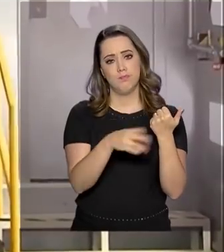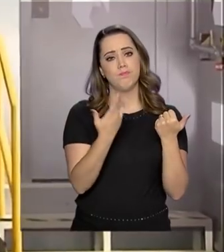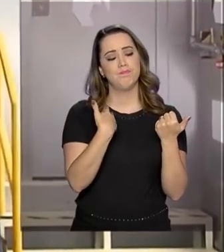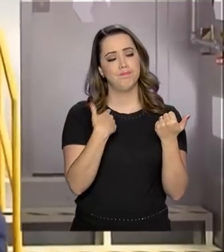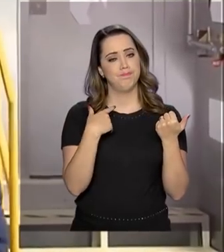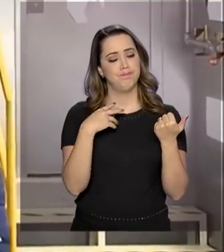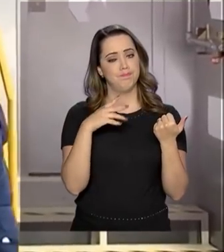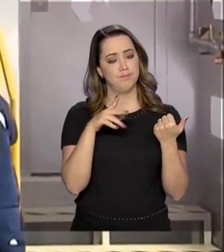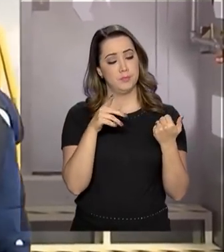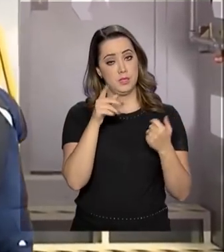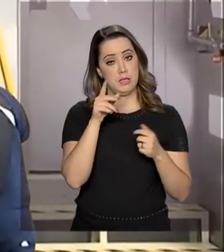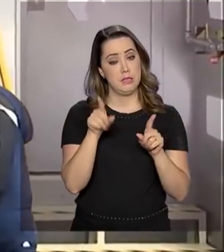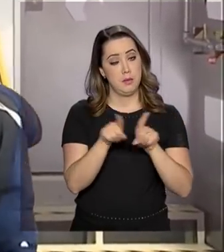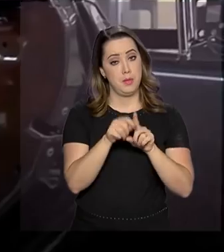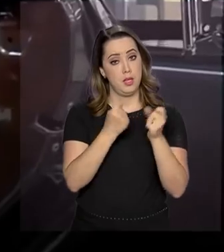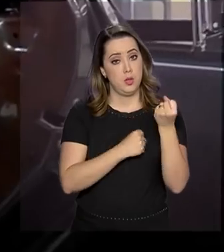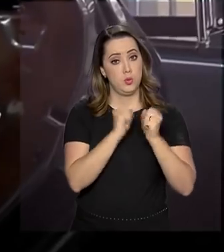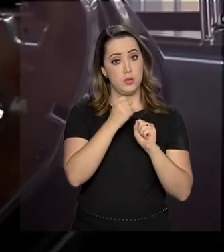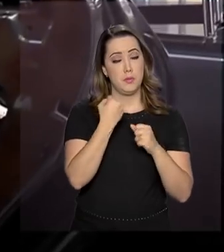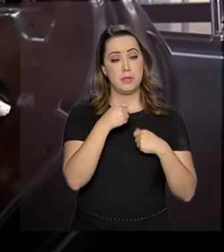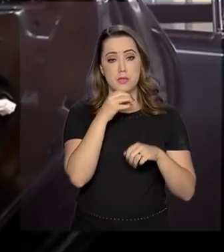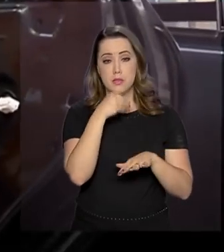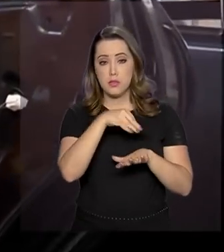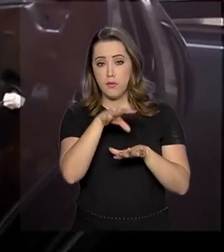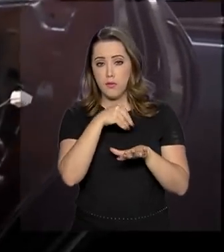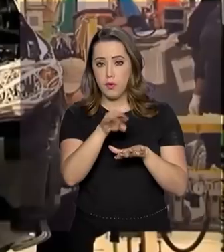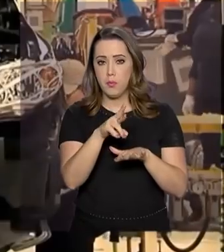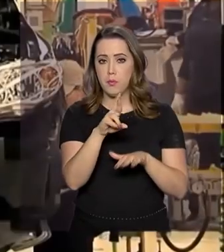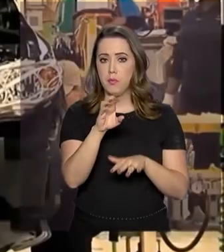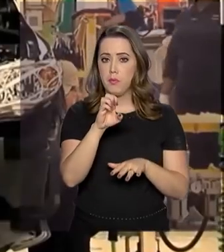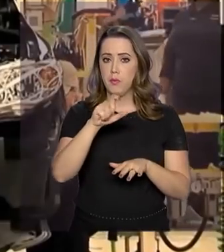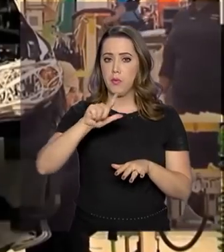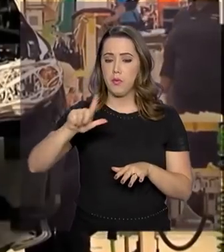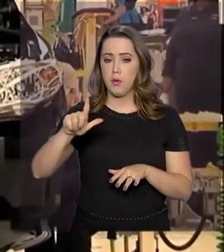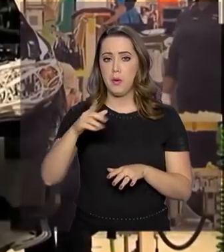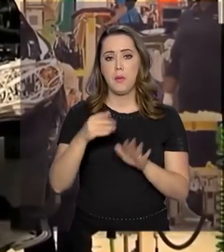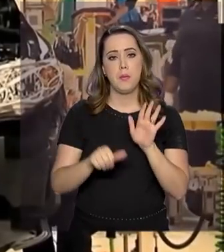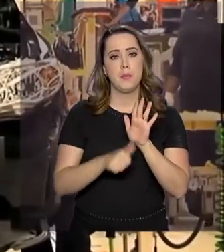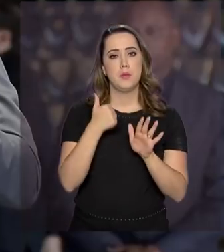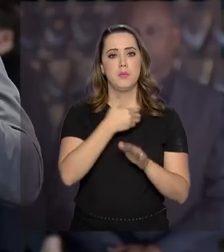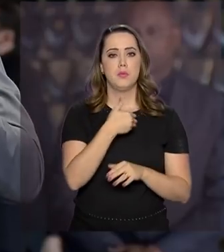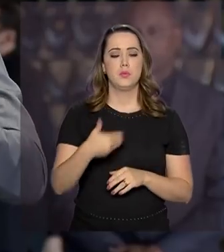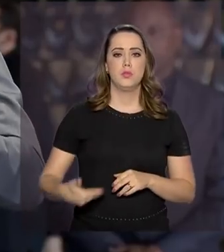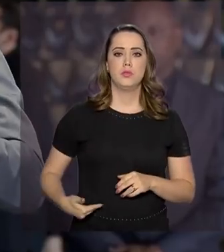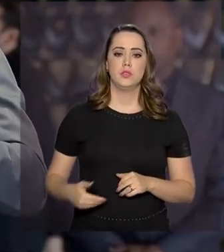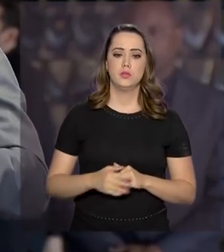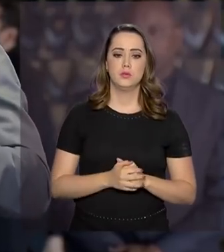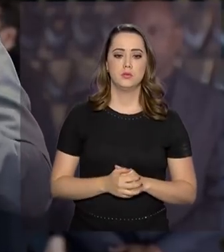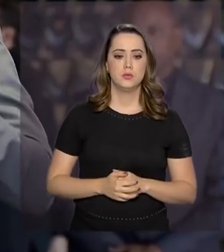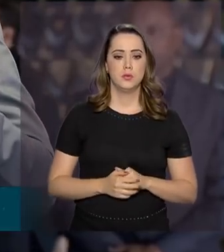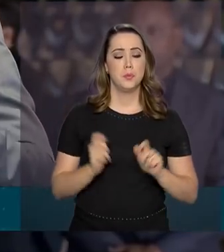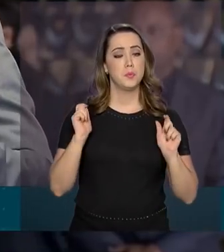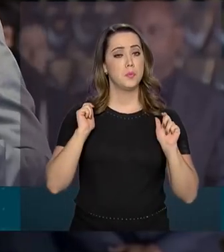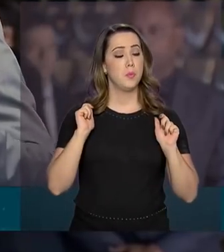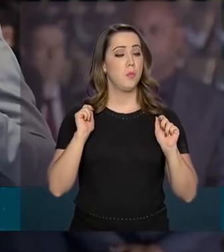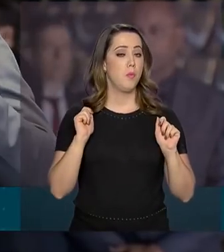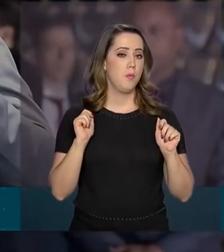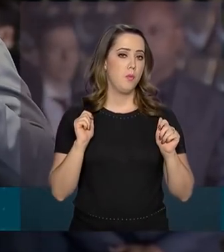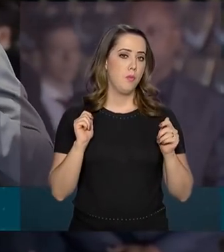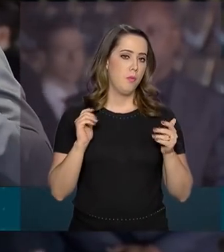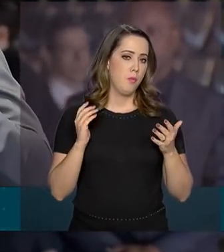Além disso, a indústria vai ter que informar a necessidade do RICAL primeiro para o governo. Vai permitir que